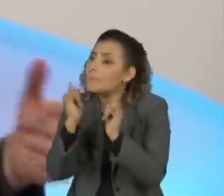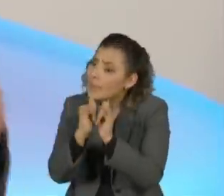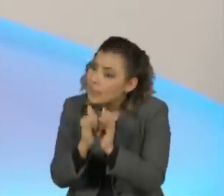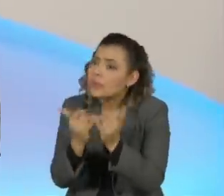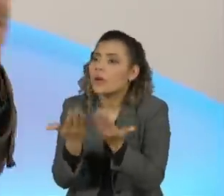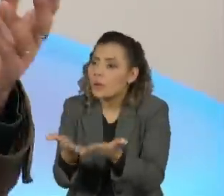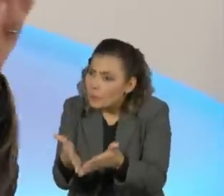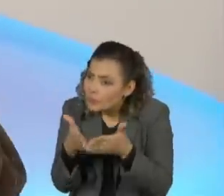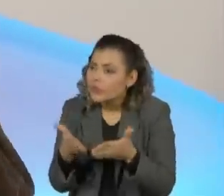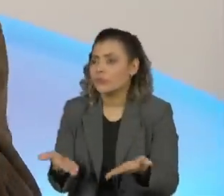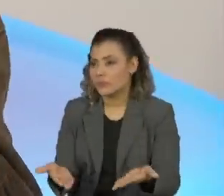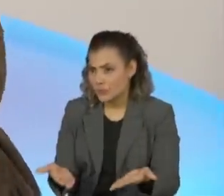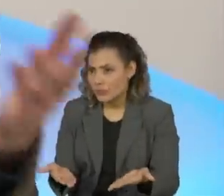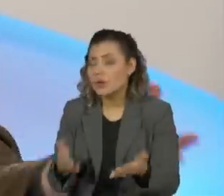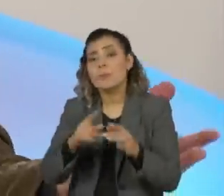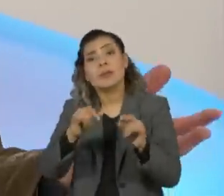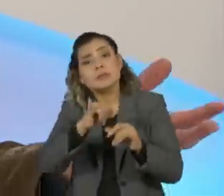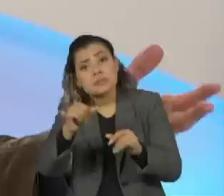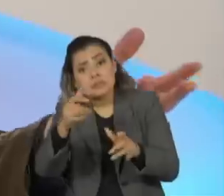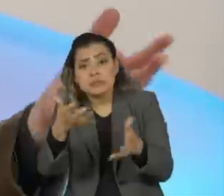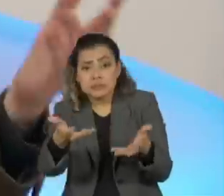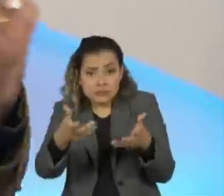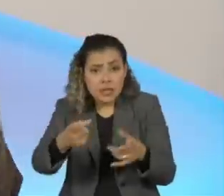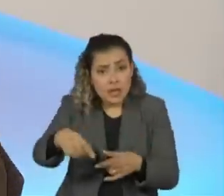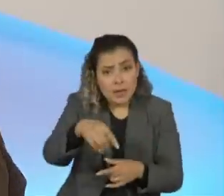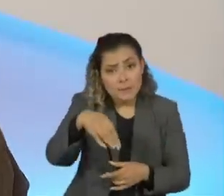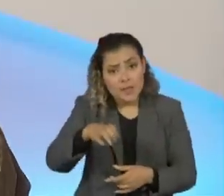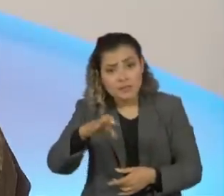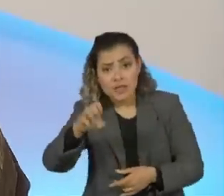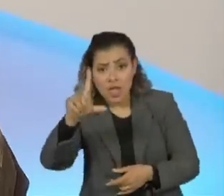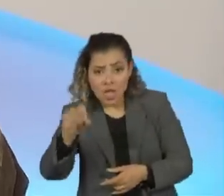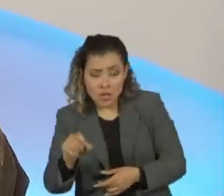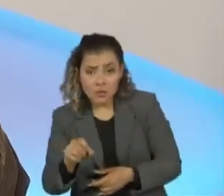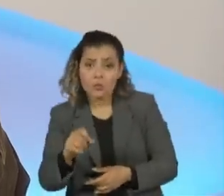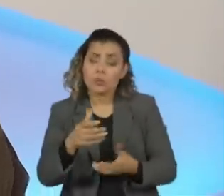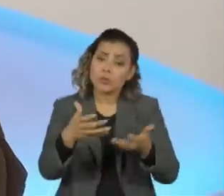um perdão. Agora, se você quiser, Marcelo, querer me